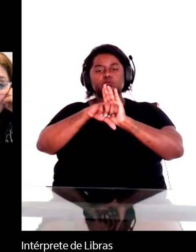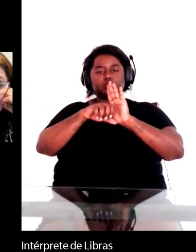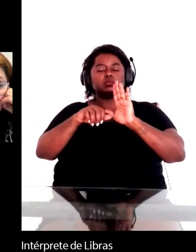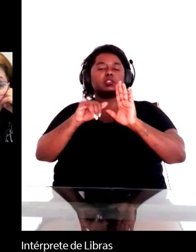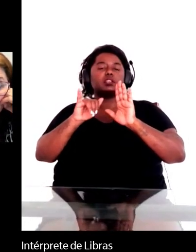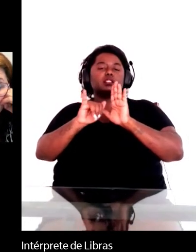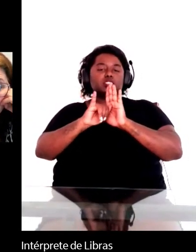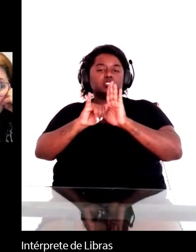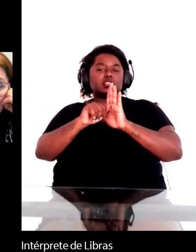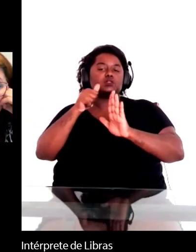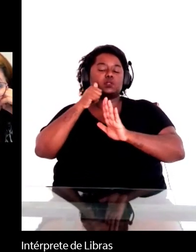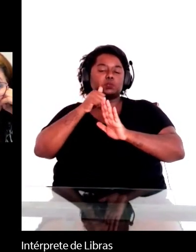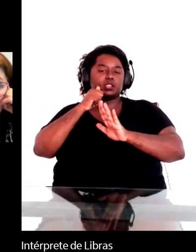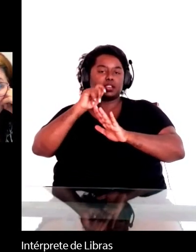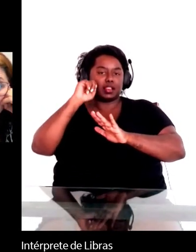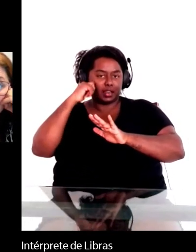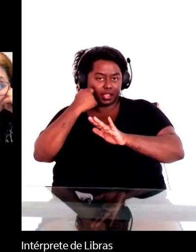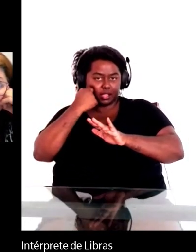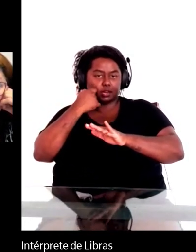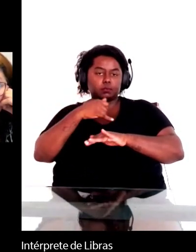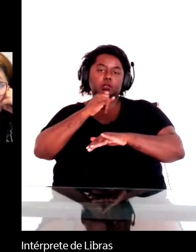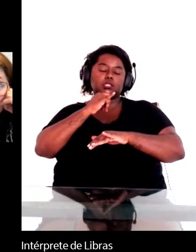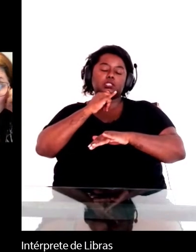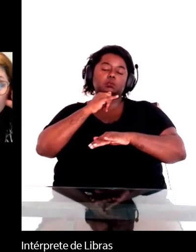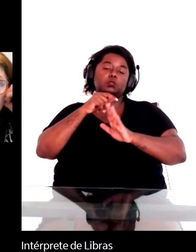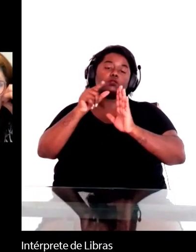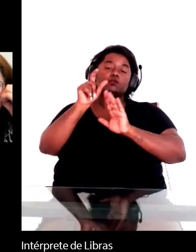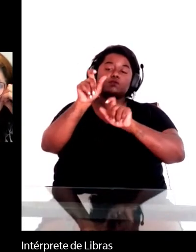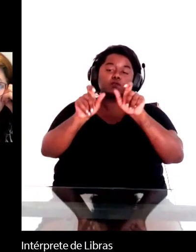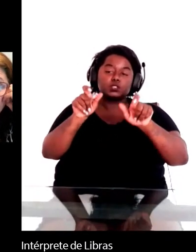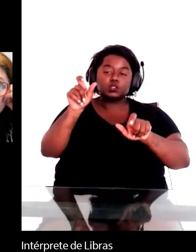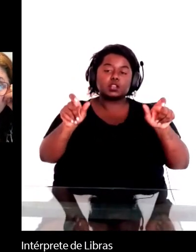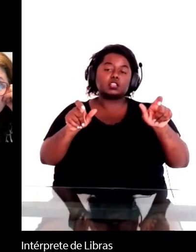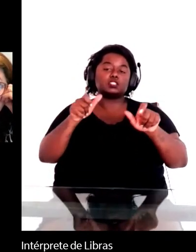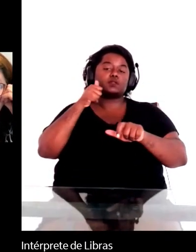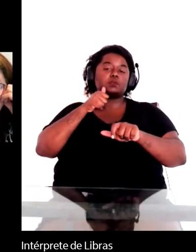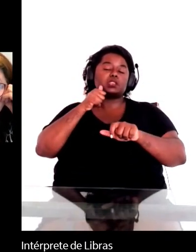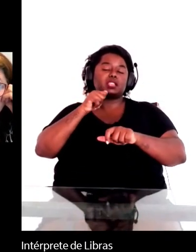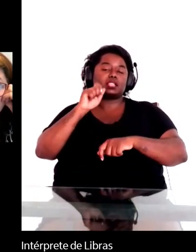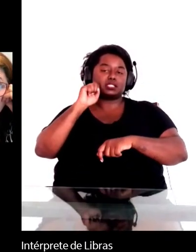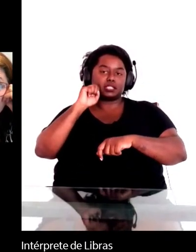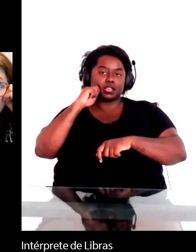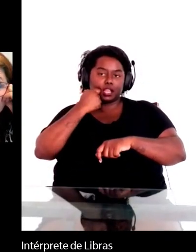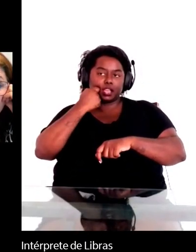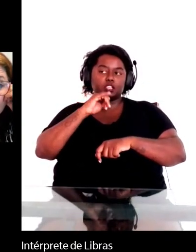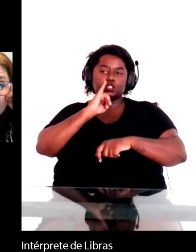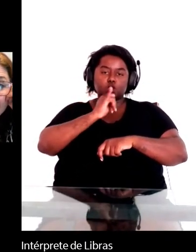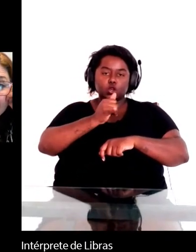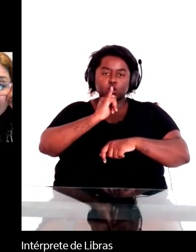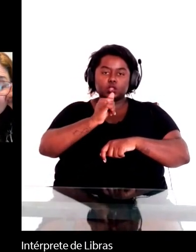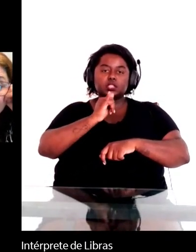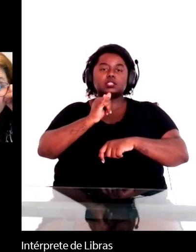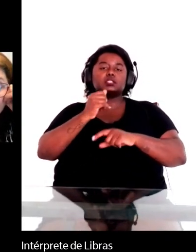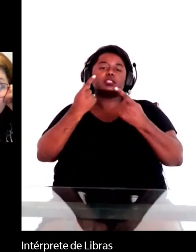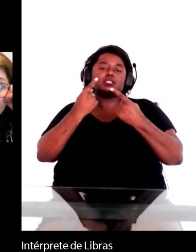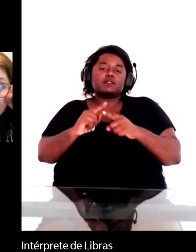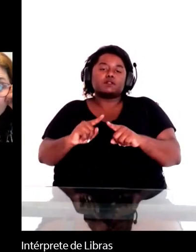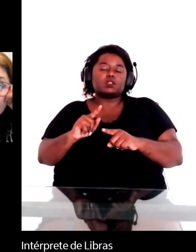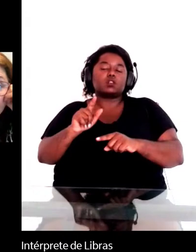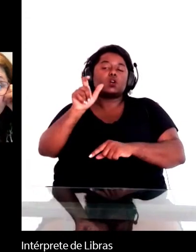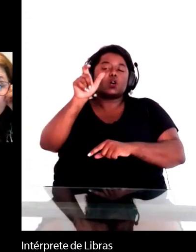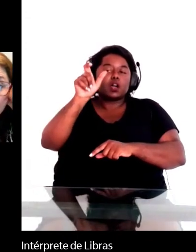exemplo, as personagens femininas em ambos os contos desafiam os retratos tradicionais da mulher negra